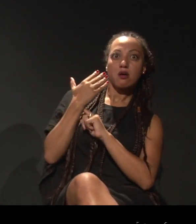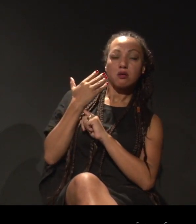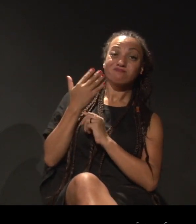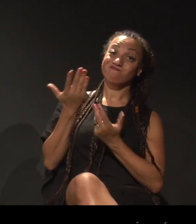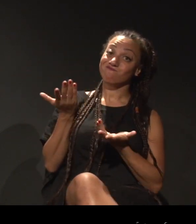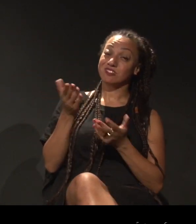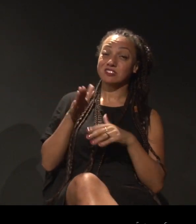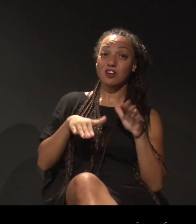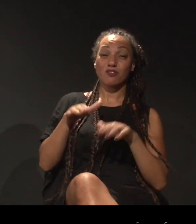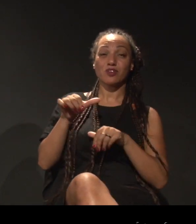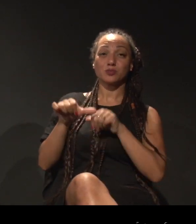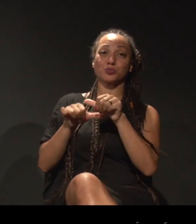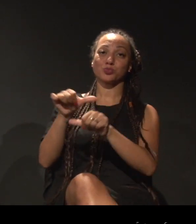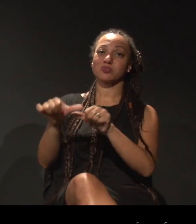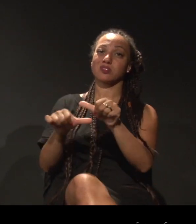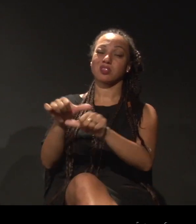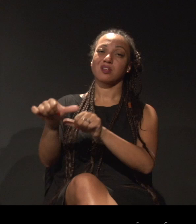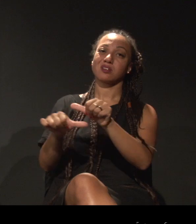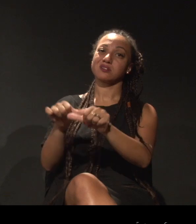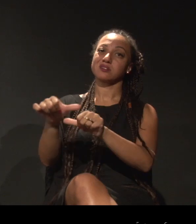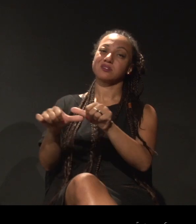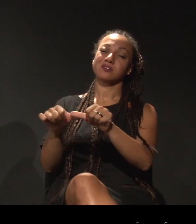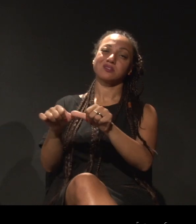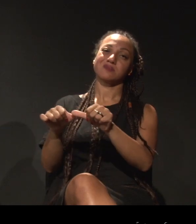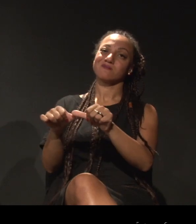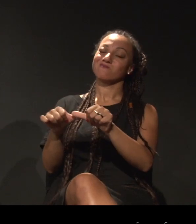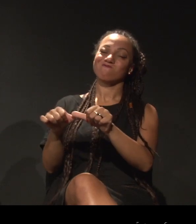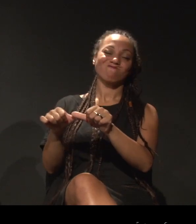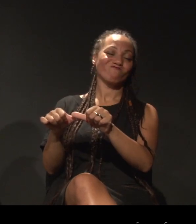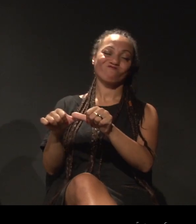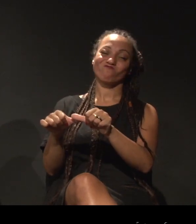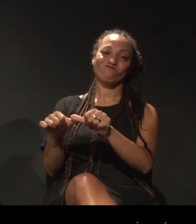talvez essa mudança seja ainda mais